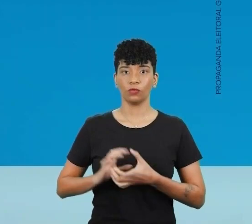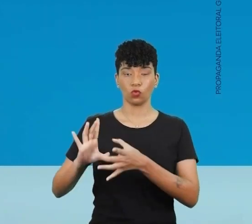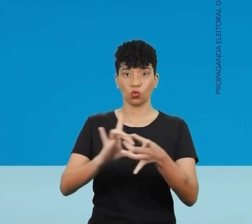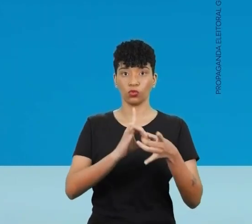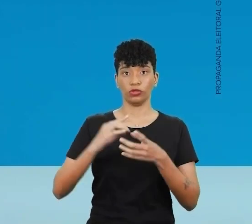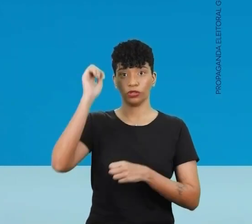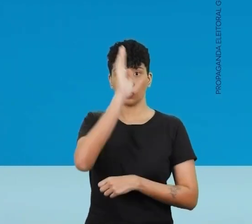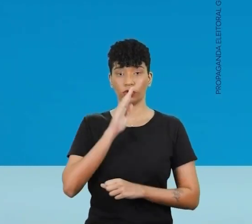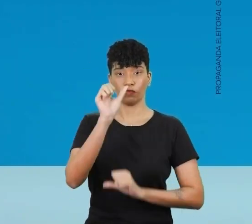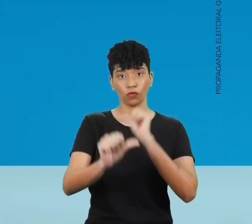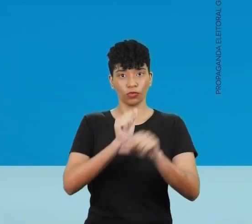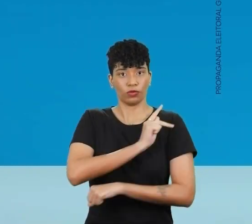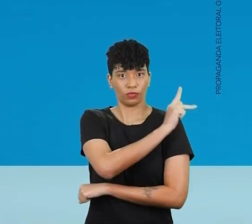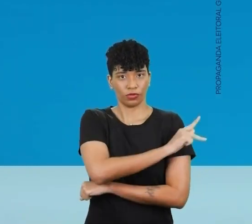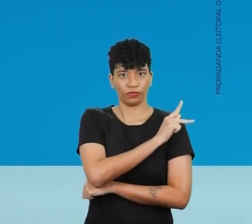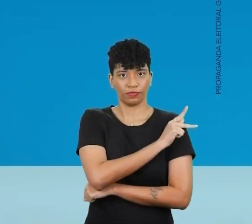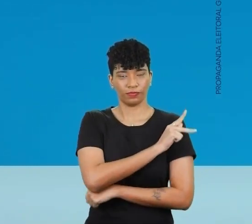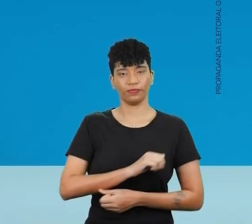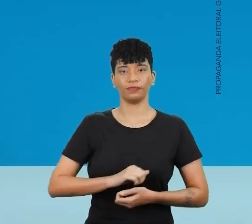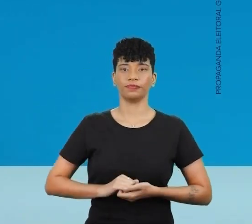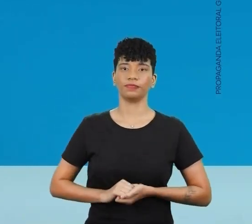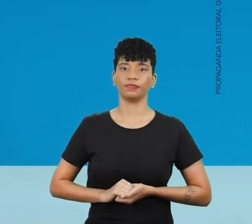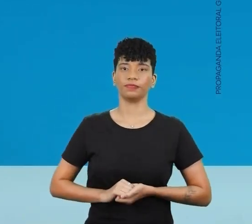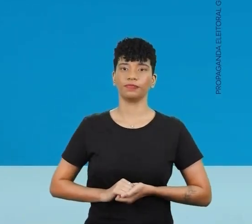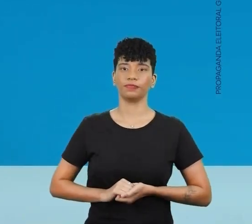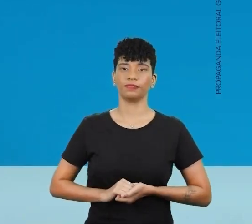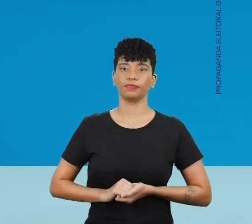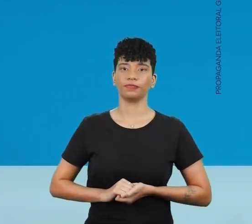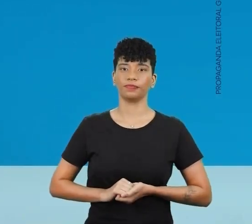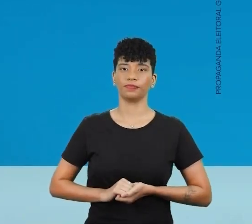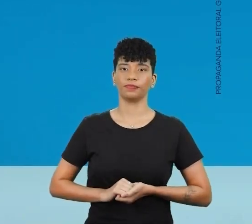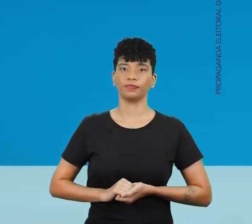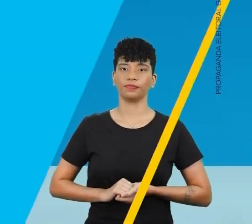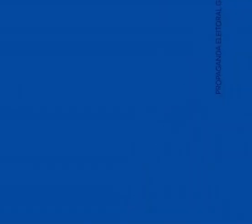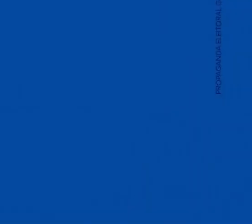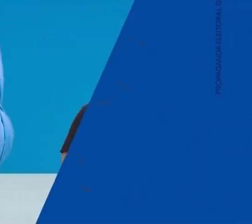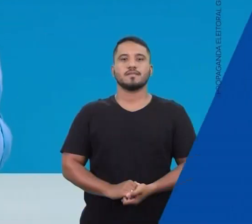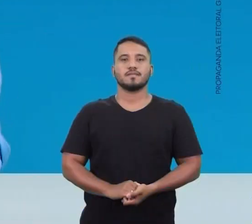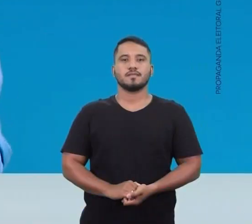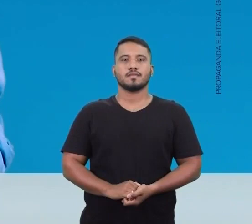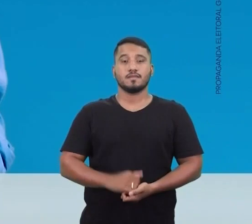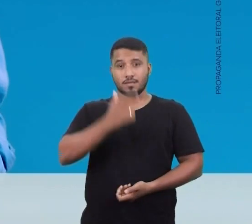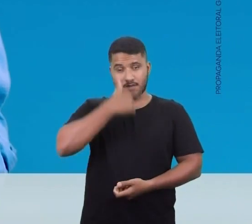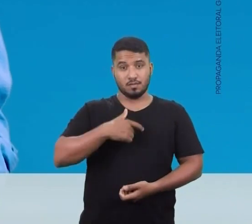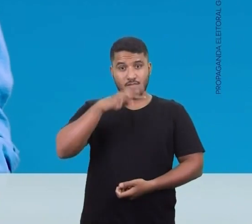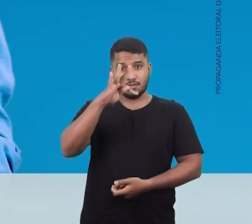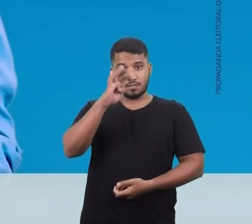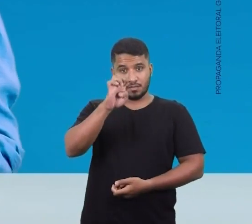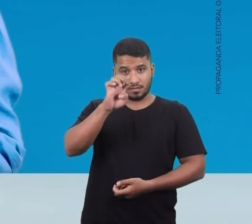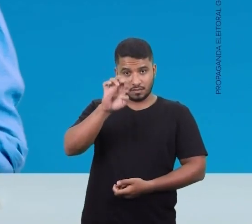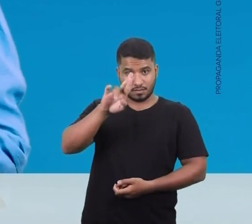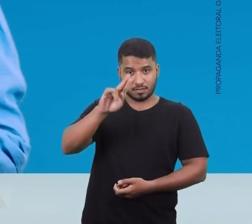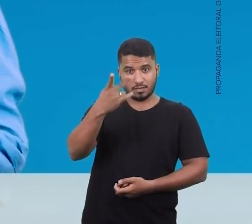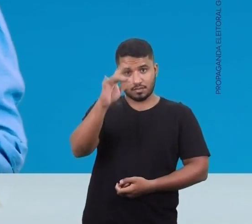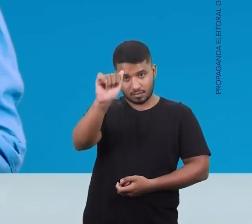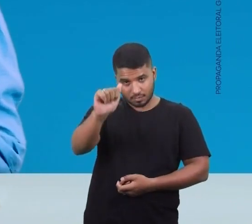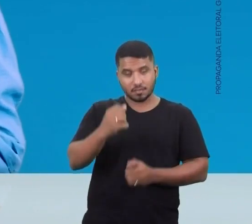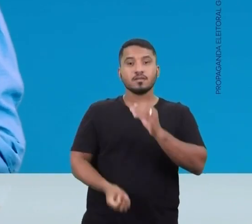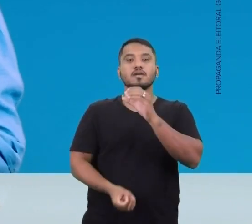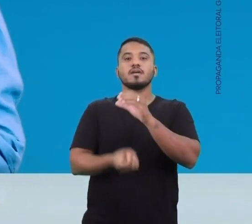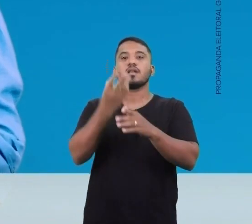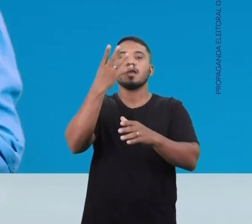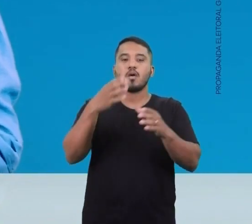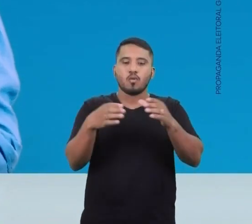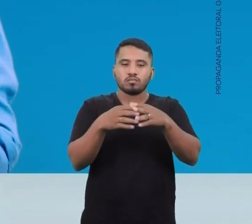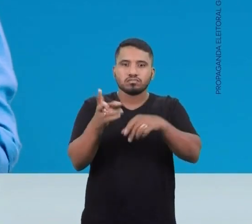Com o União Brasil, vamos mudar o Piauí. Sou Terezina Medeiros. Criei a Patrulha